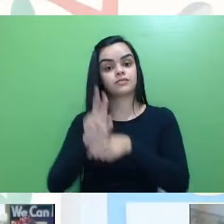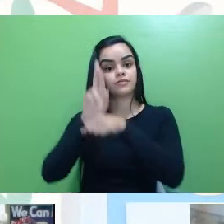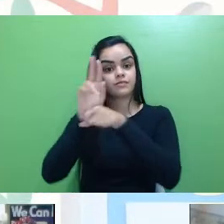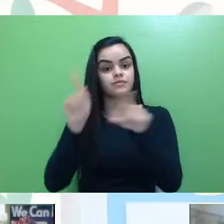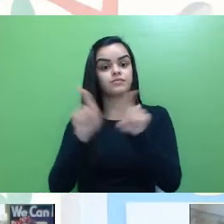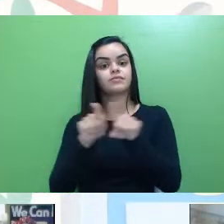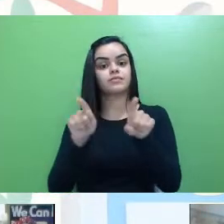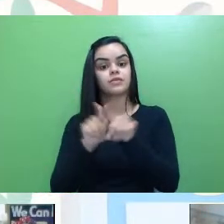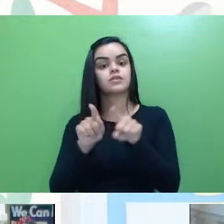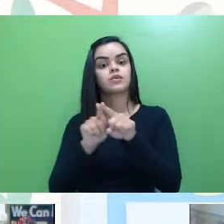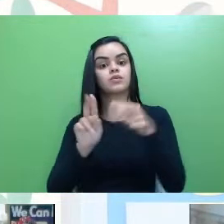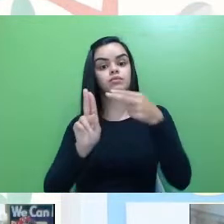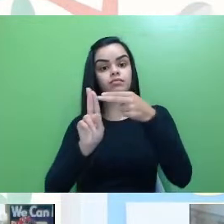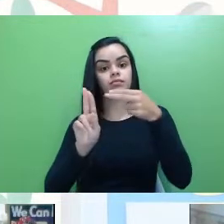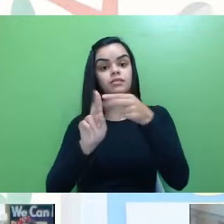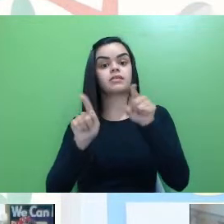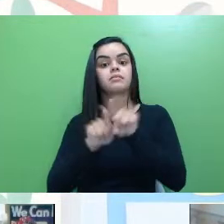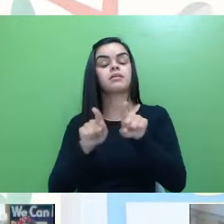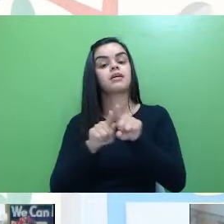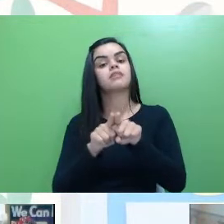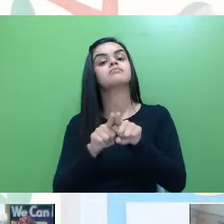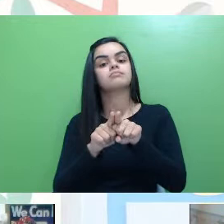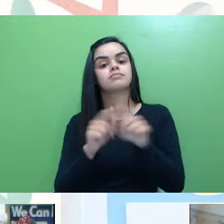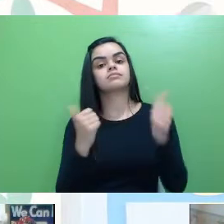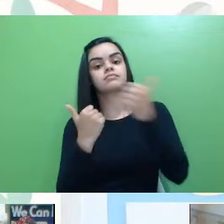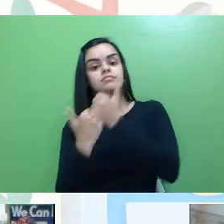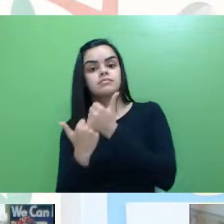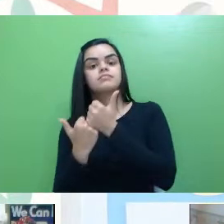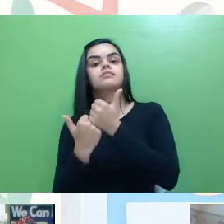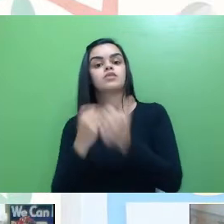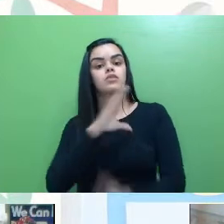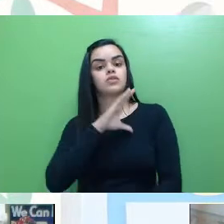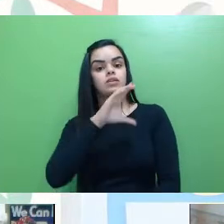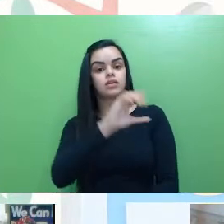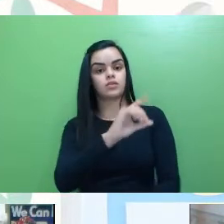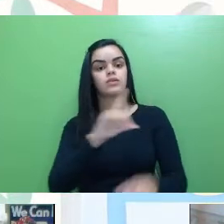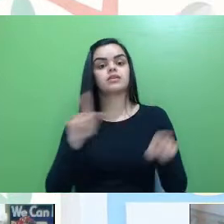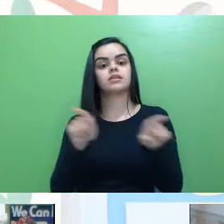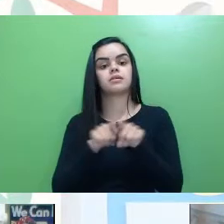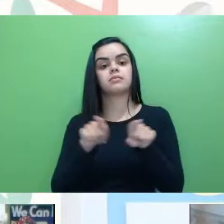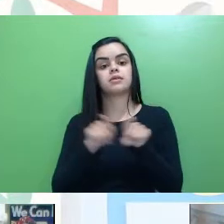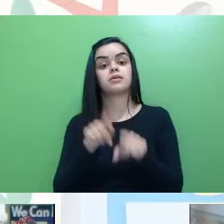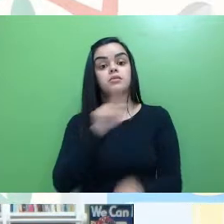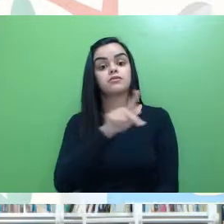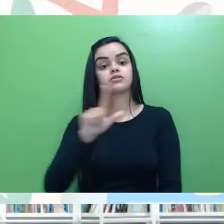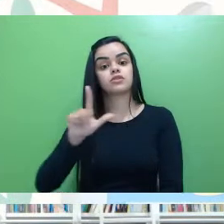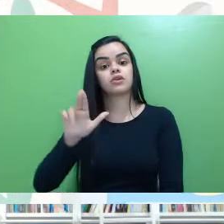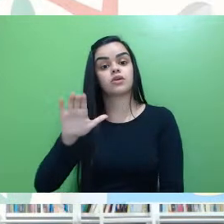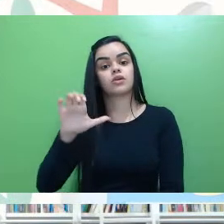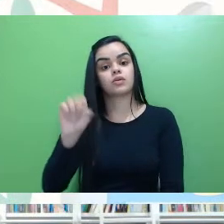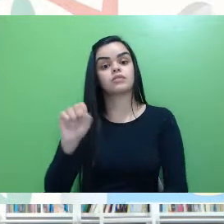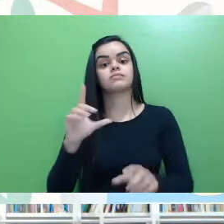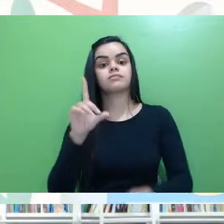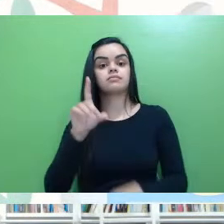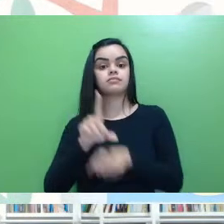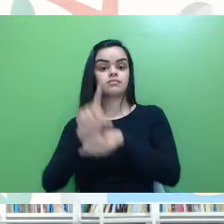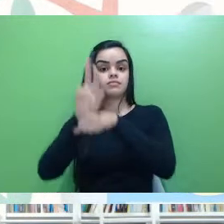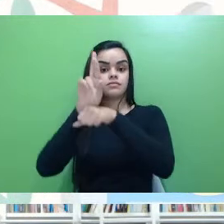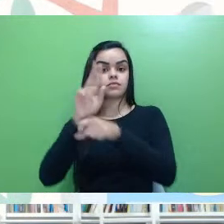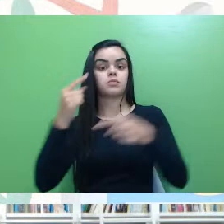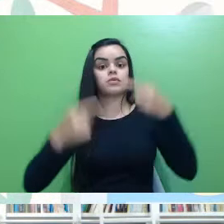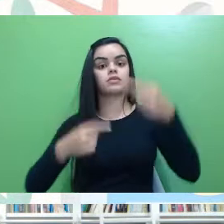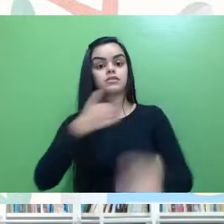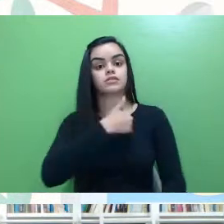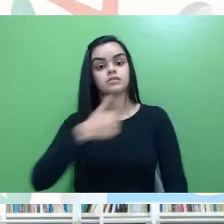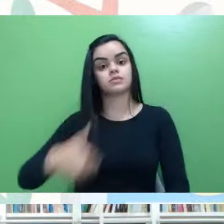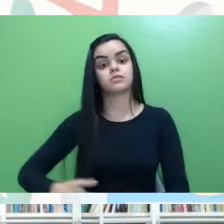UTFPR e vice-coordenadora do PPG-CTS. Professor Lucas Pelissari, doutor em Políticas Públicas e